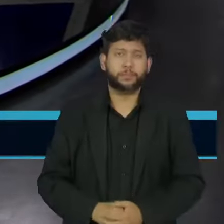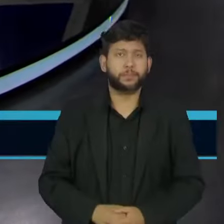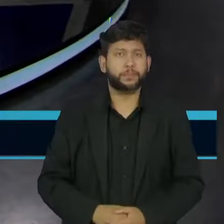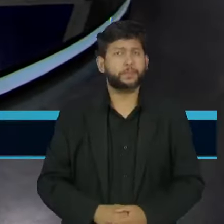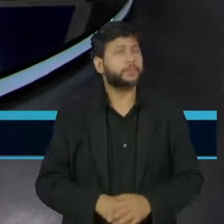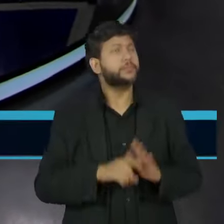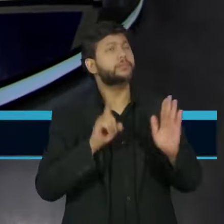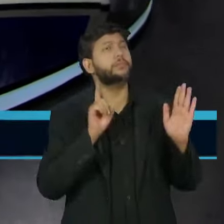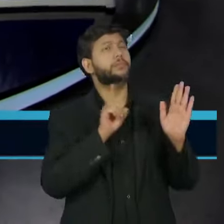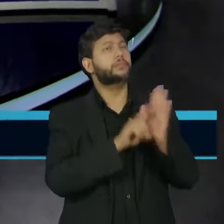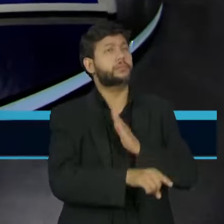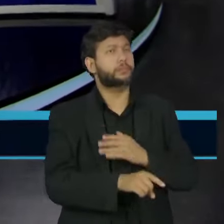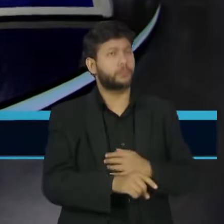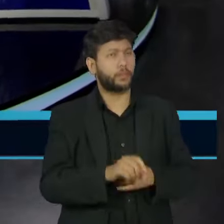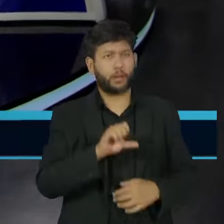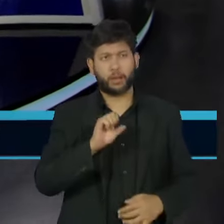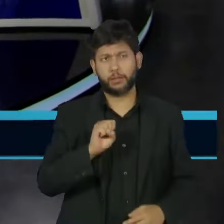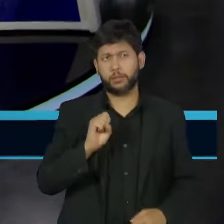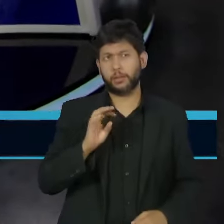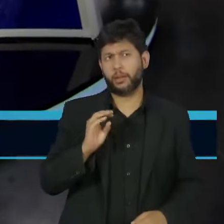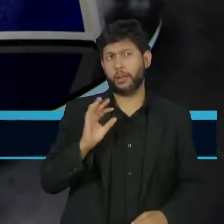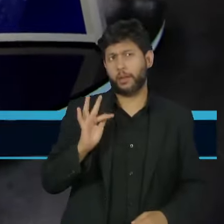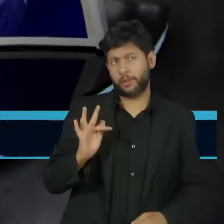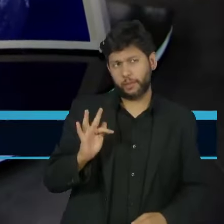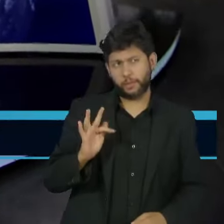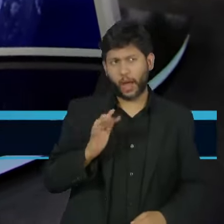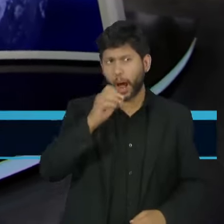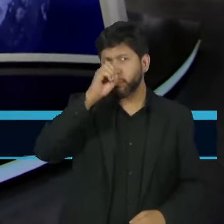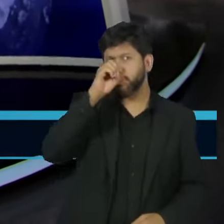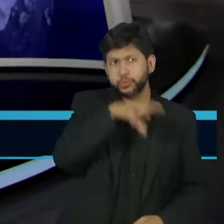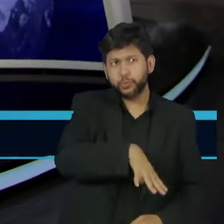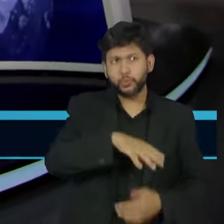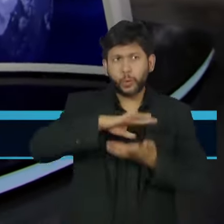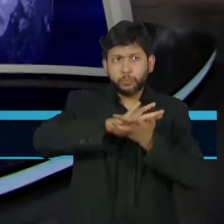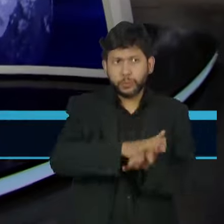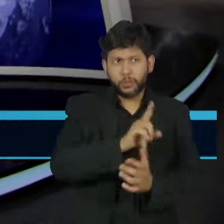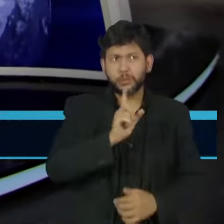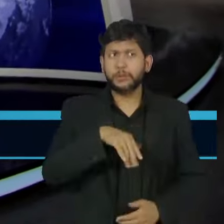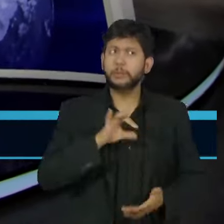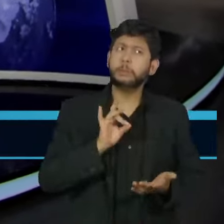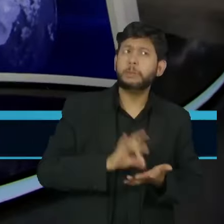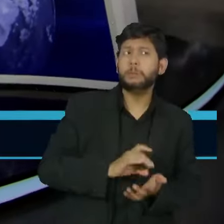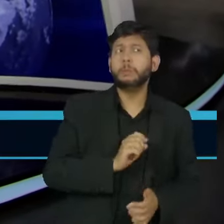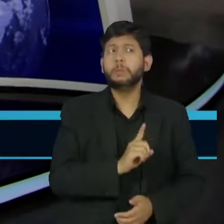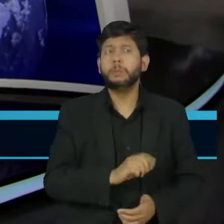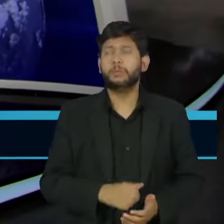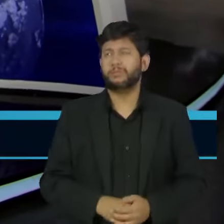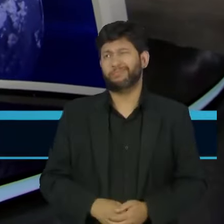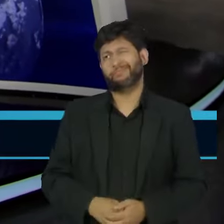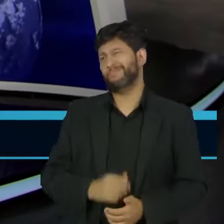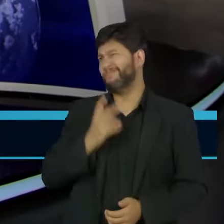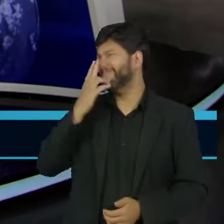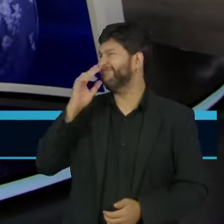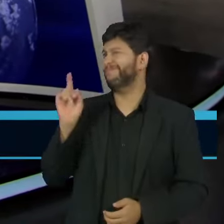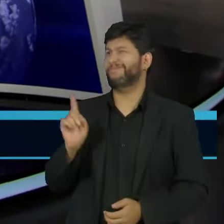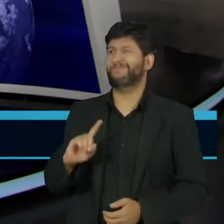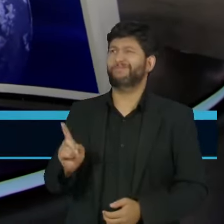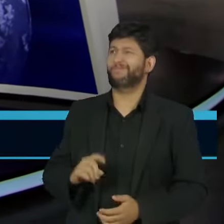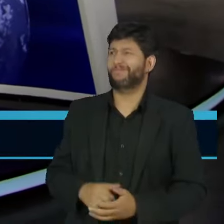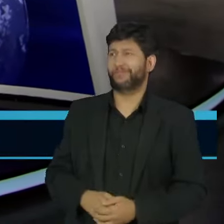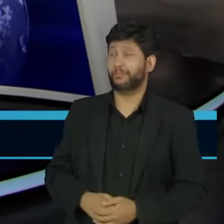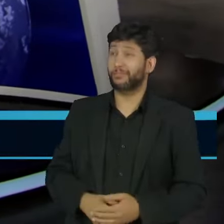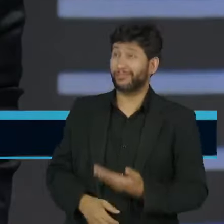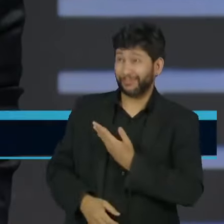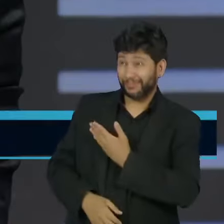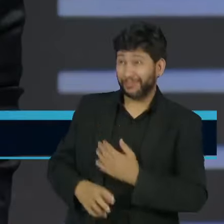Mas houve abusos do STF, como alega o deputado Carlos Jordi? Acho que não. O deputado